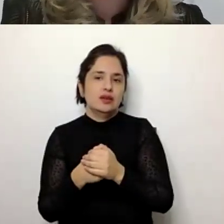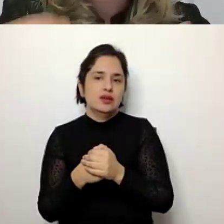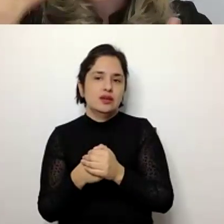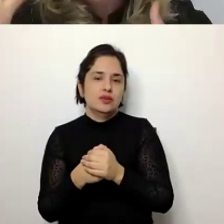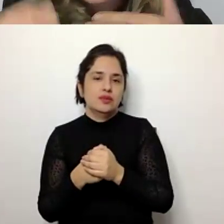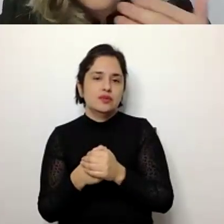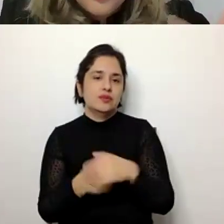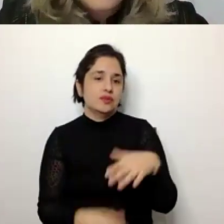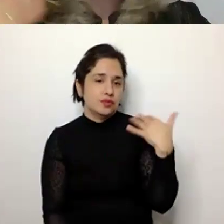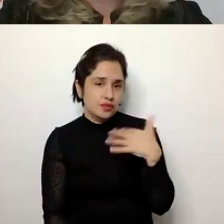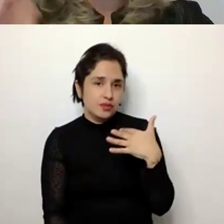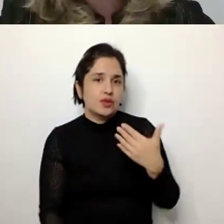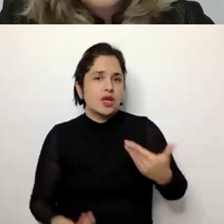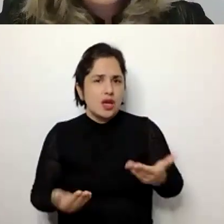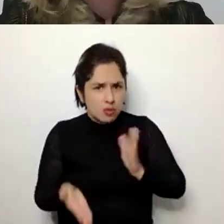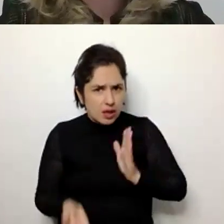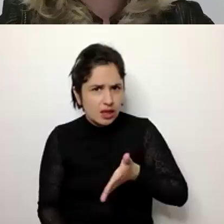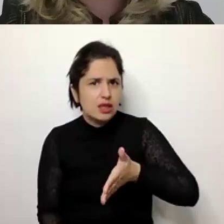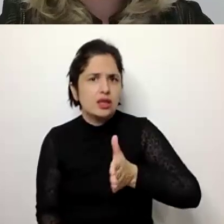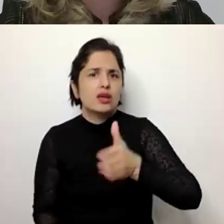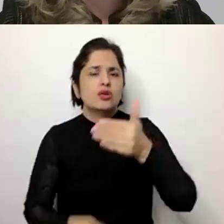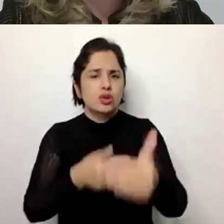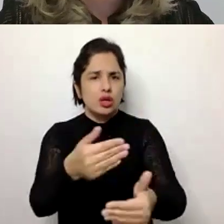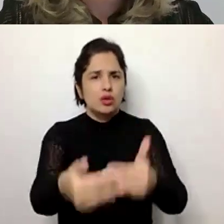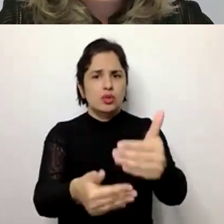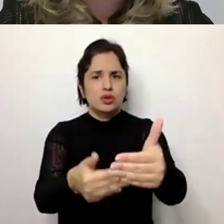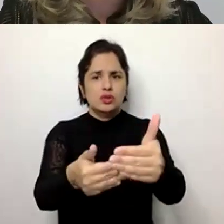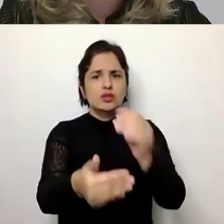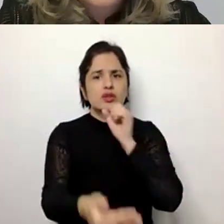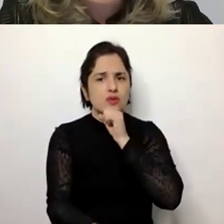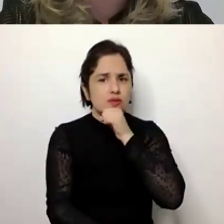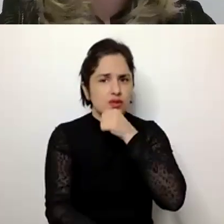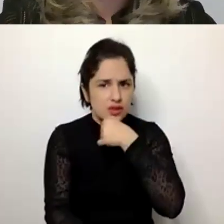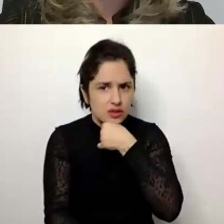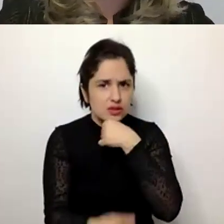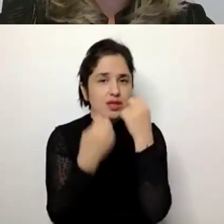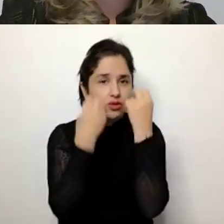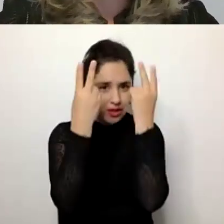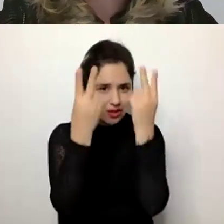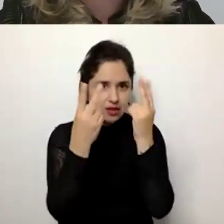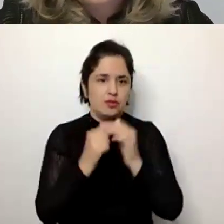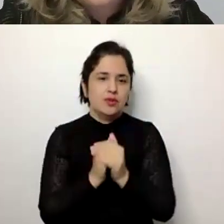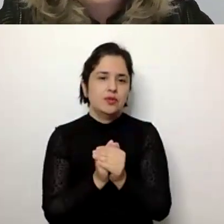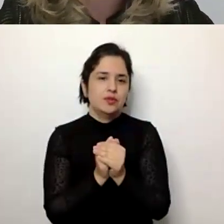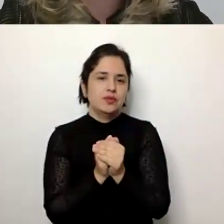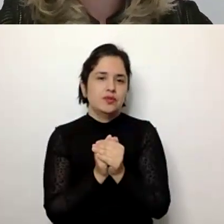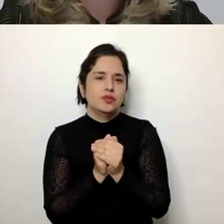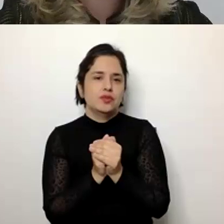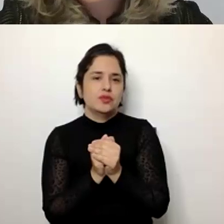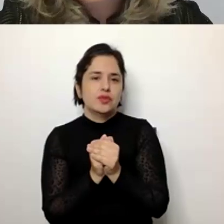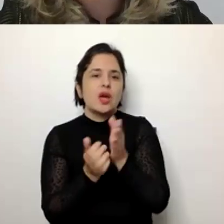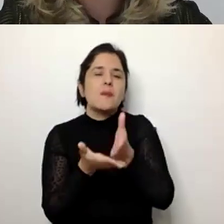para que ele continue nesse processo de envelhecimento ativo, planejamento de futuro,